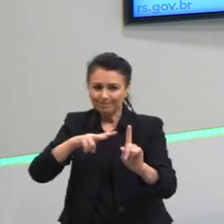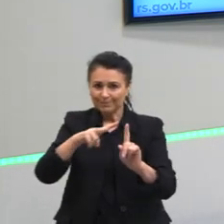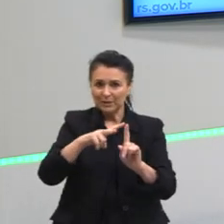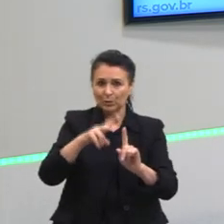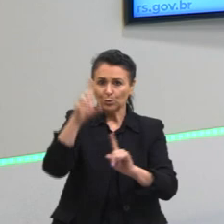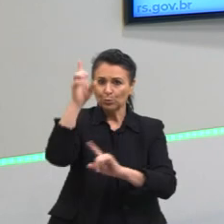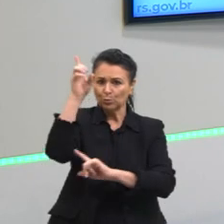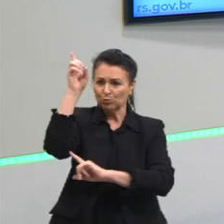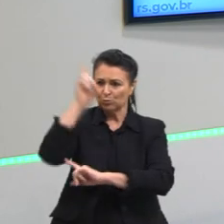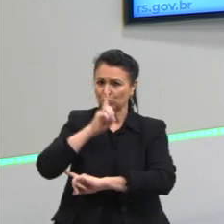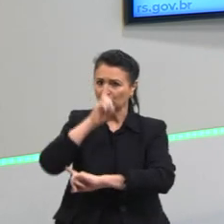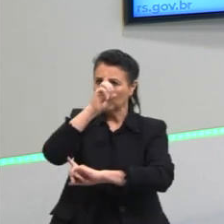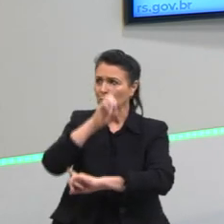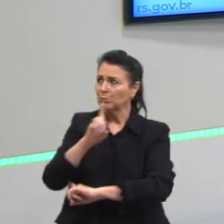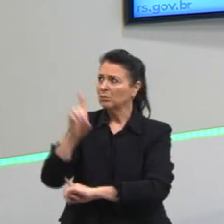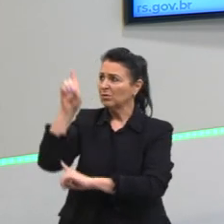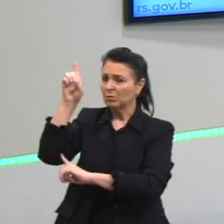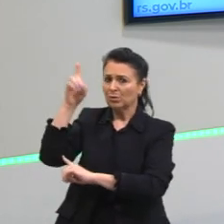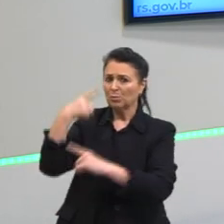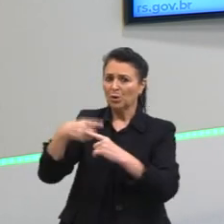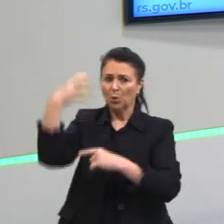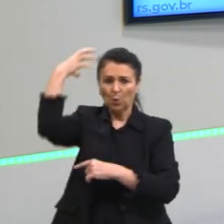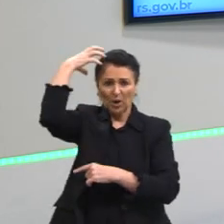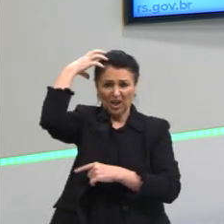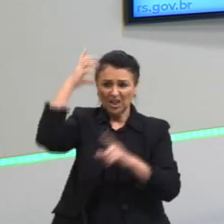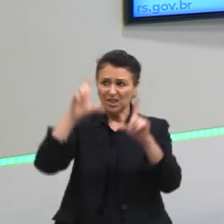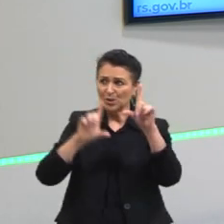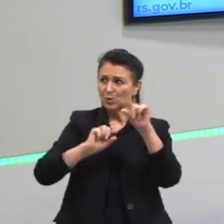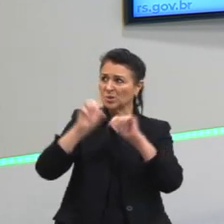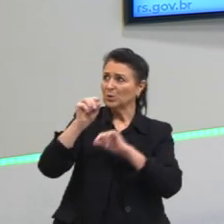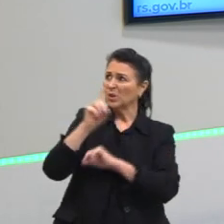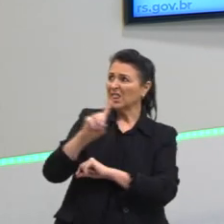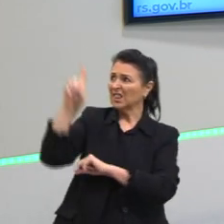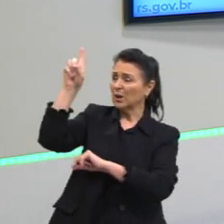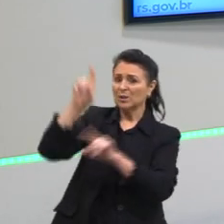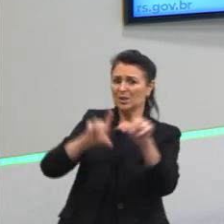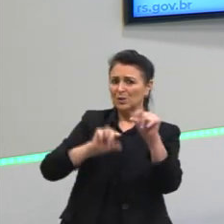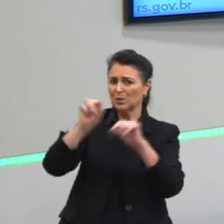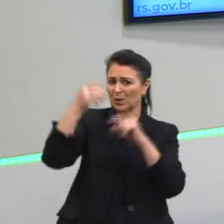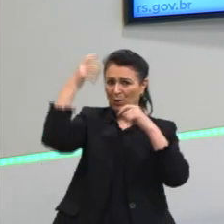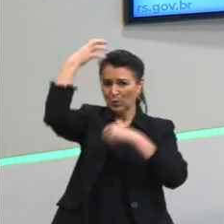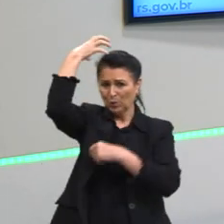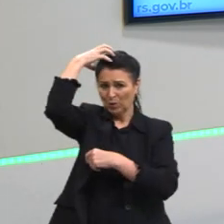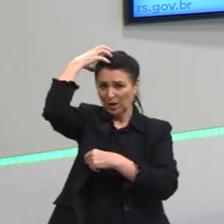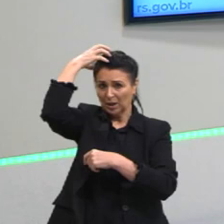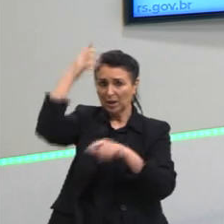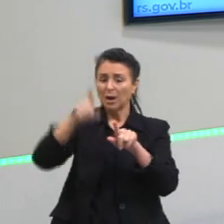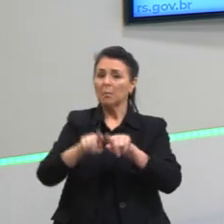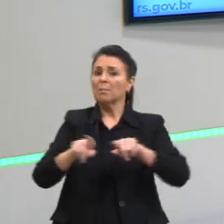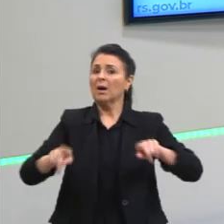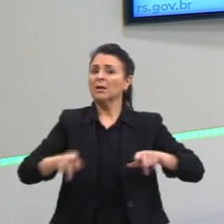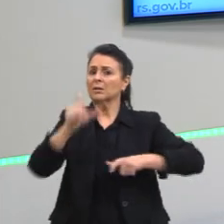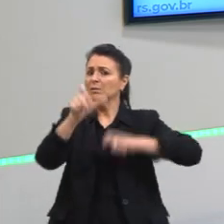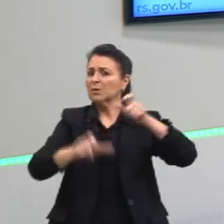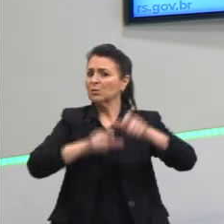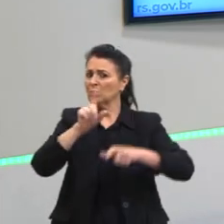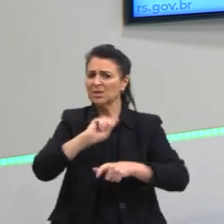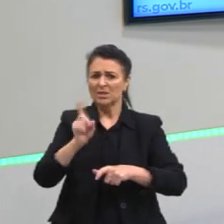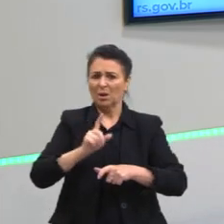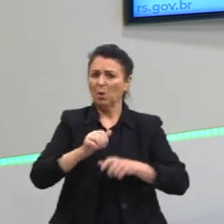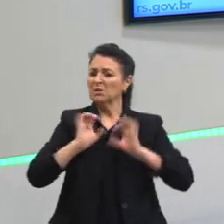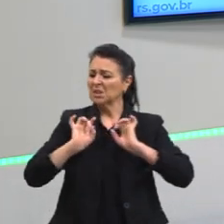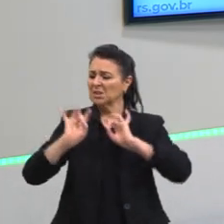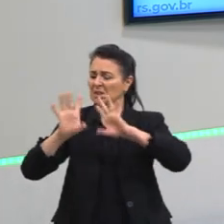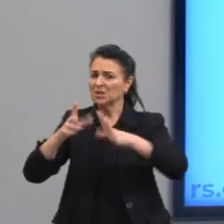dos reis, que os reis foram escolhidos por Deus para governar, as pessoas não deixavam de lutar contra o rei ou de tentar,